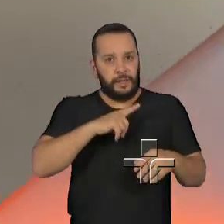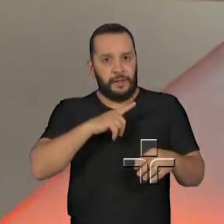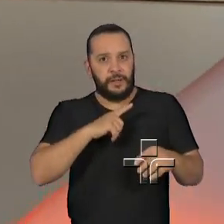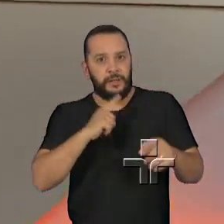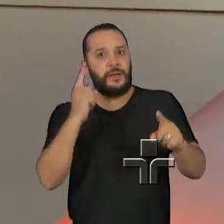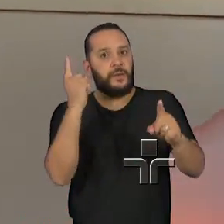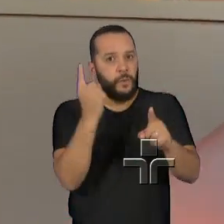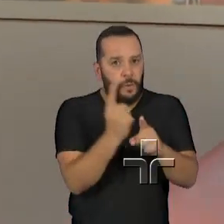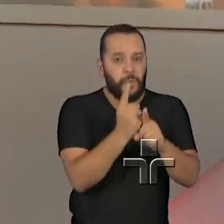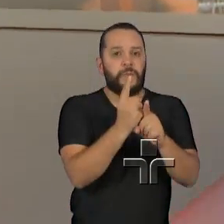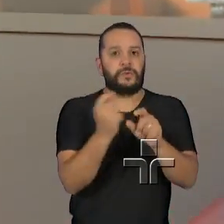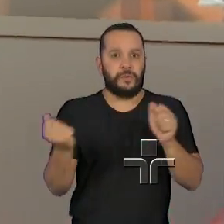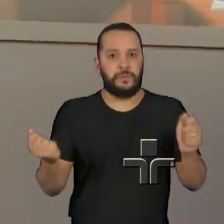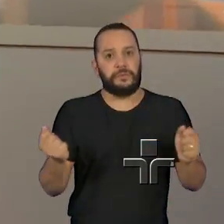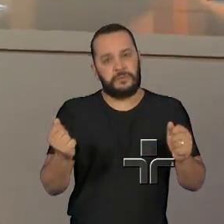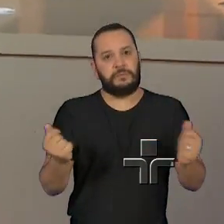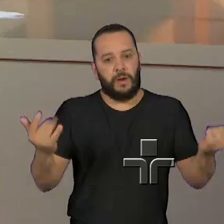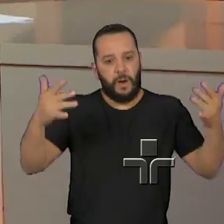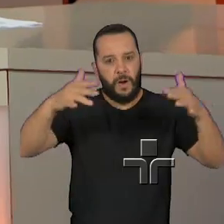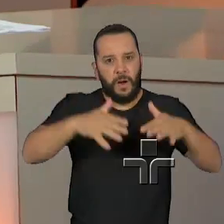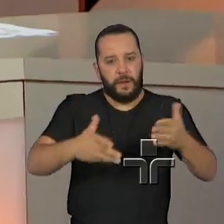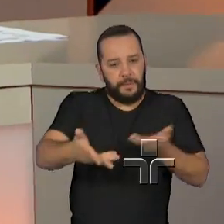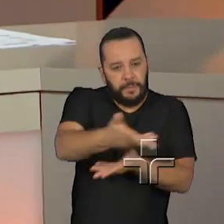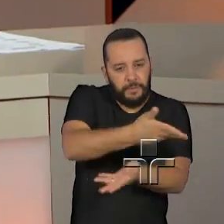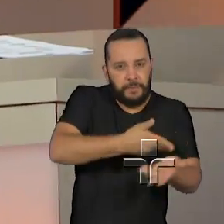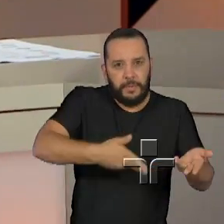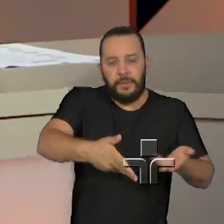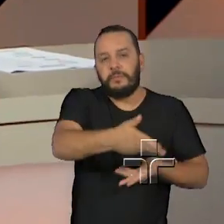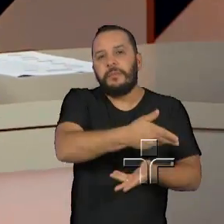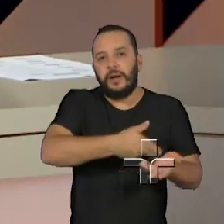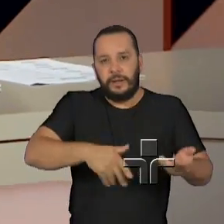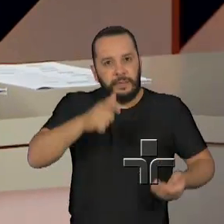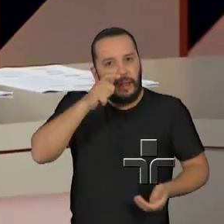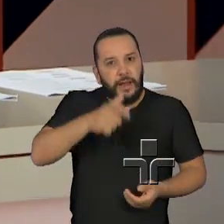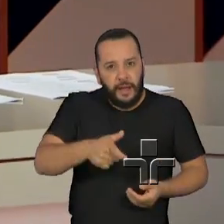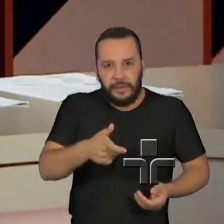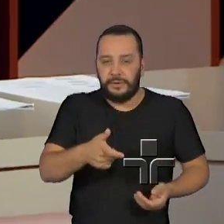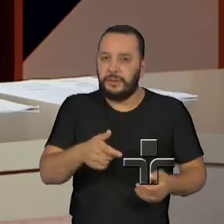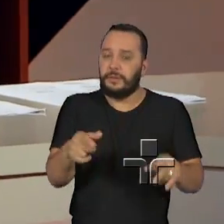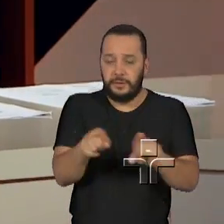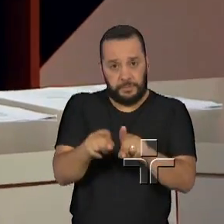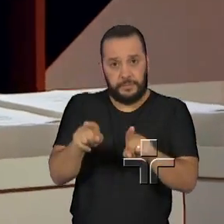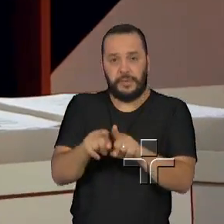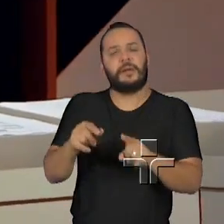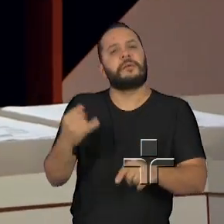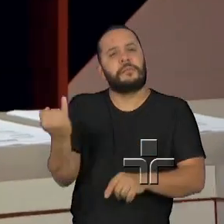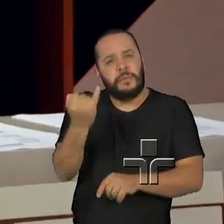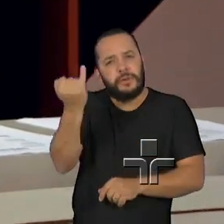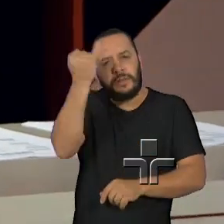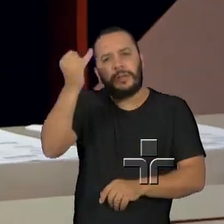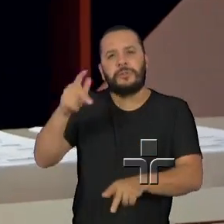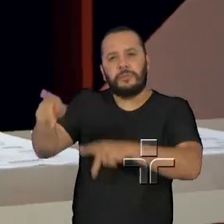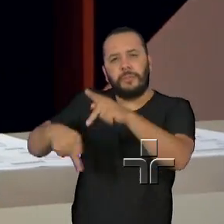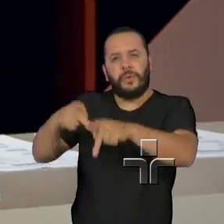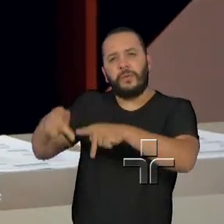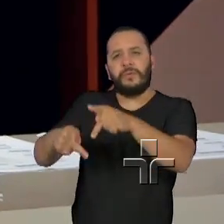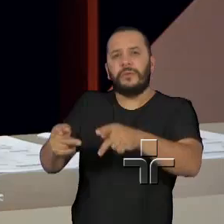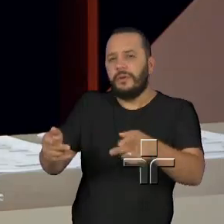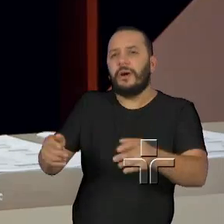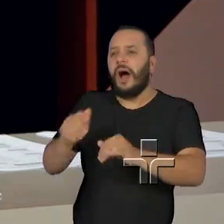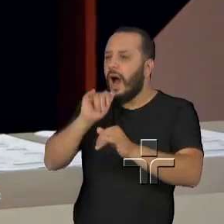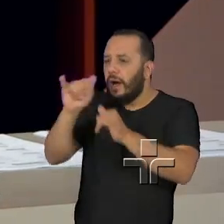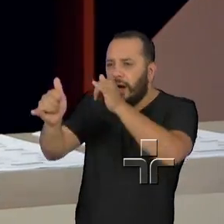envolve. E é fundamental que a gente possa informar a população, nos comunicarmos com ela, para ela poder estar perto